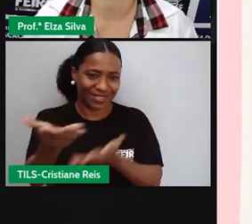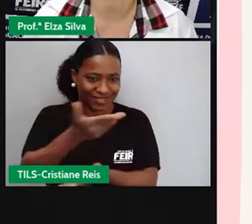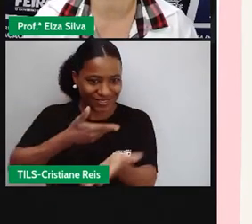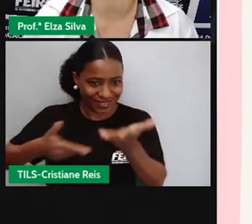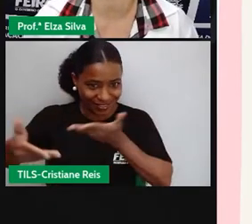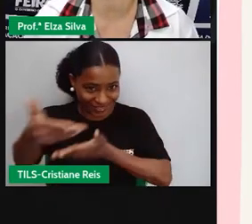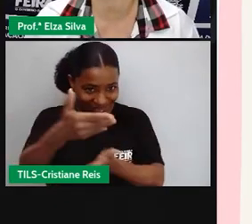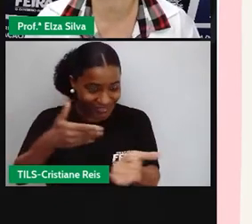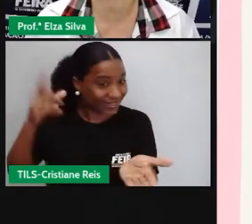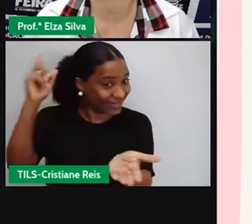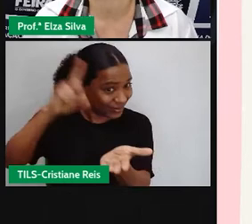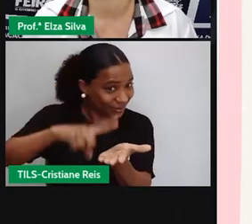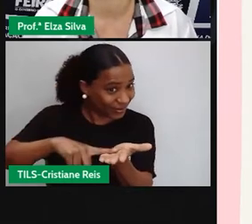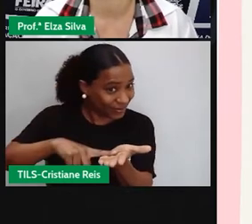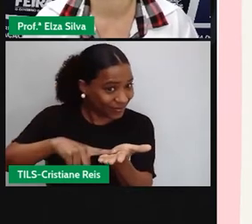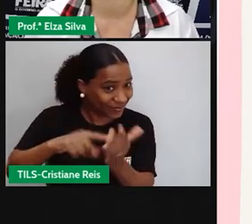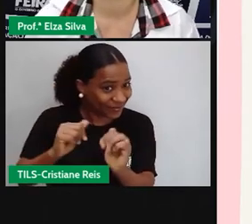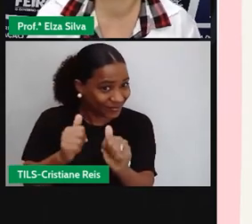Posso contar com vocês?